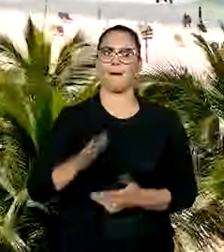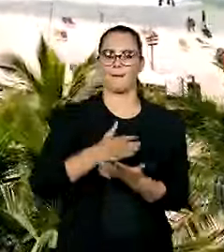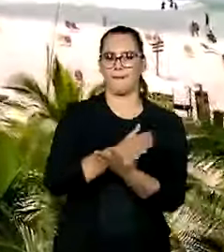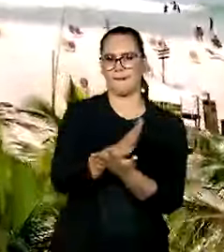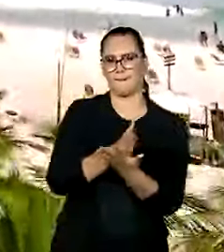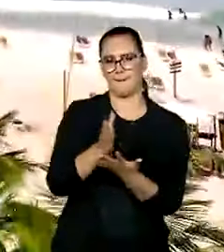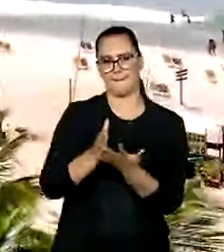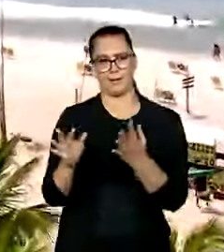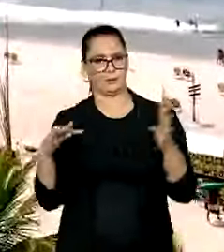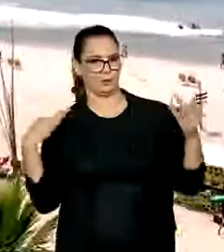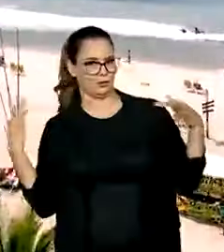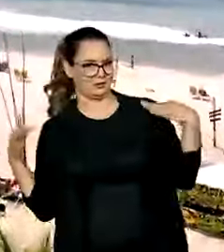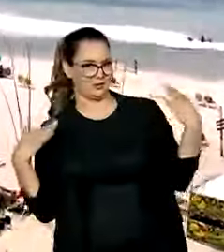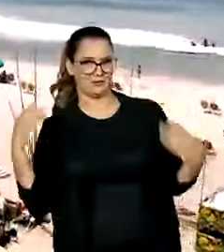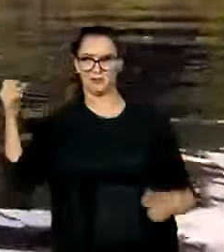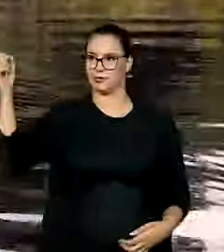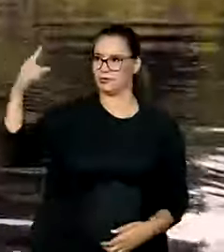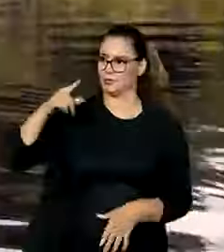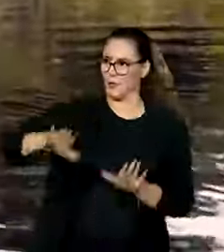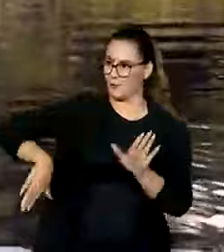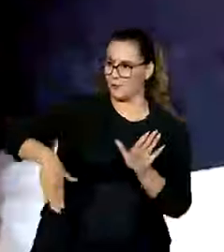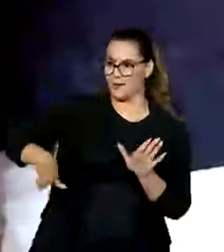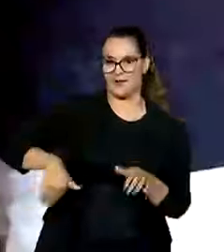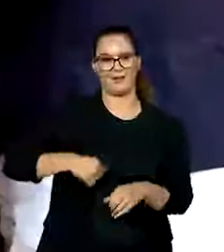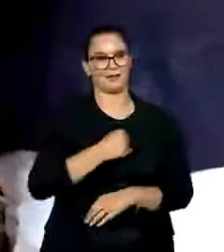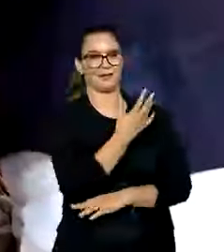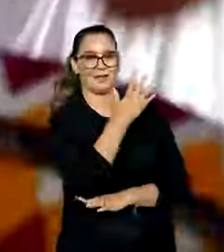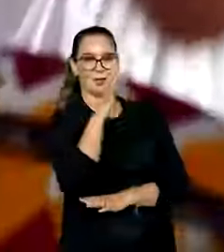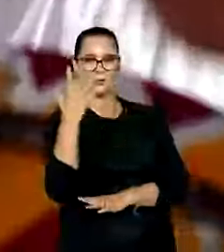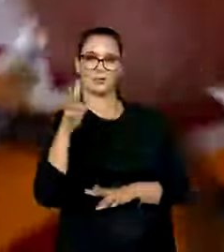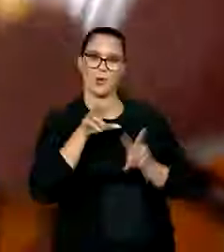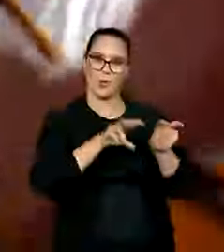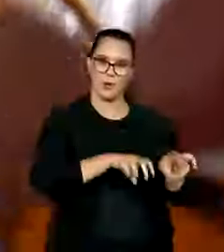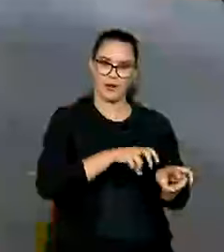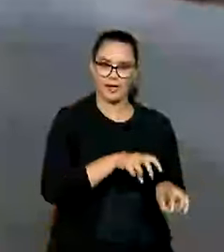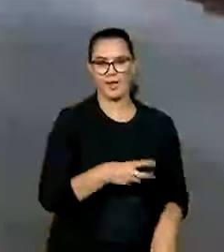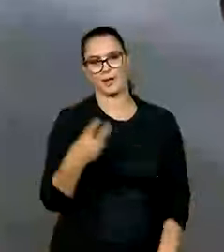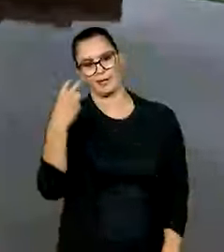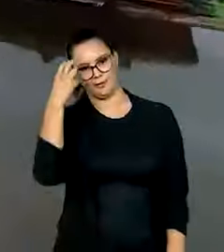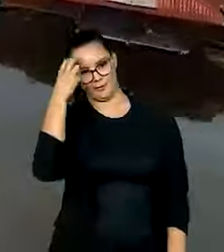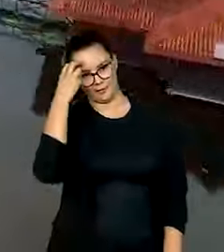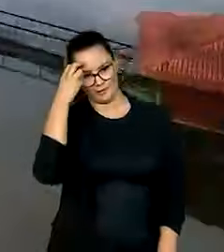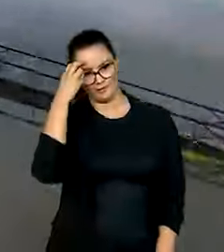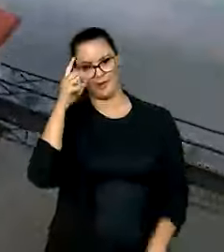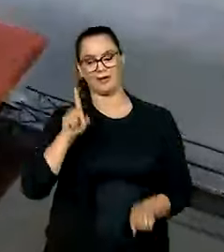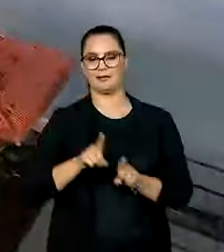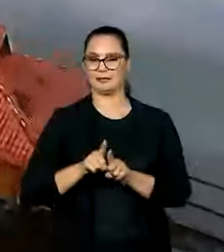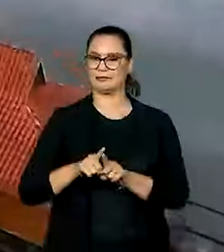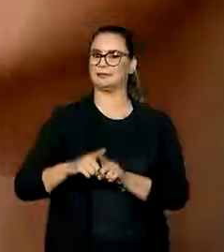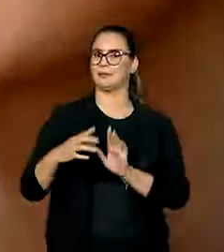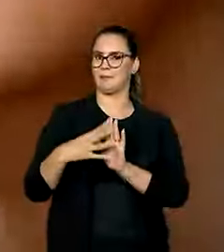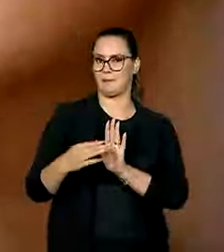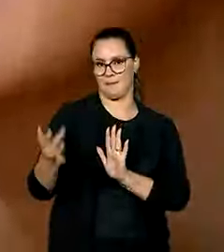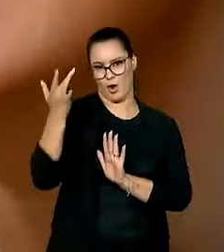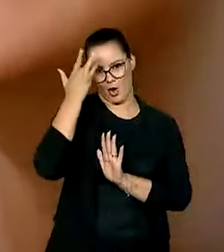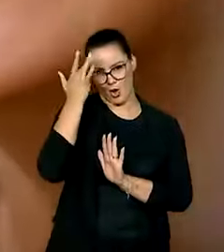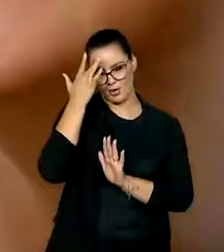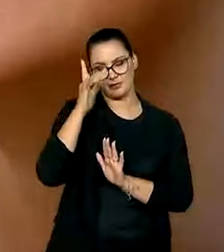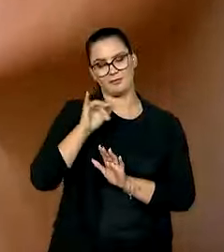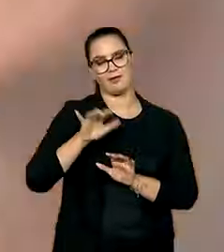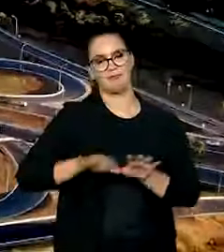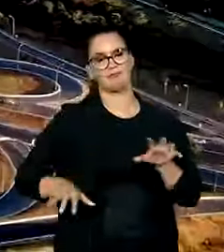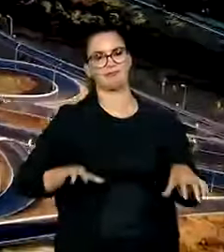do turismo, sol e praia, natureza, rural, cultural e tendências. As áreas serão